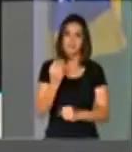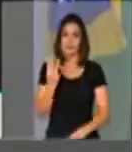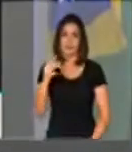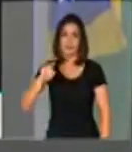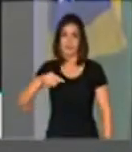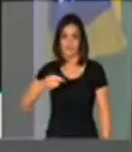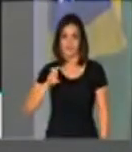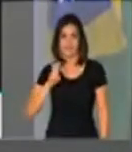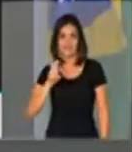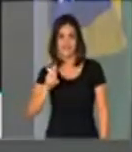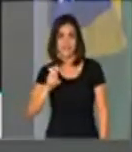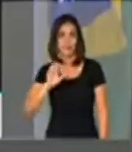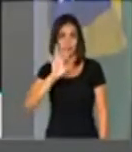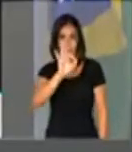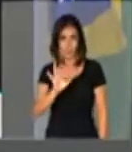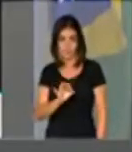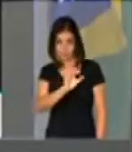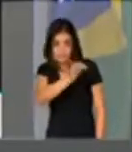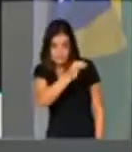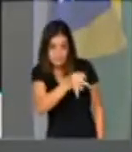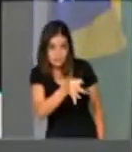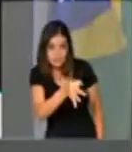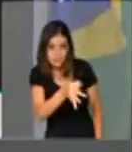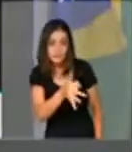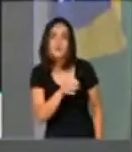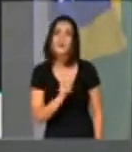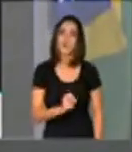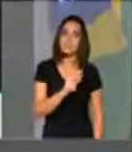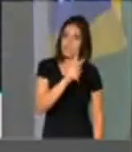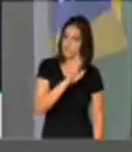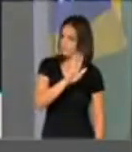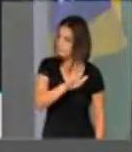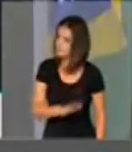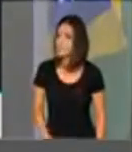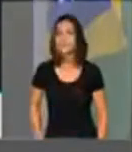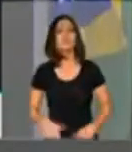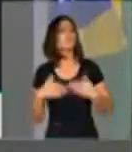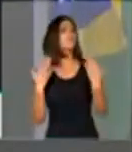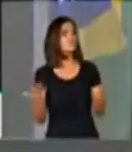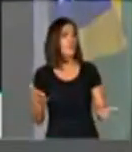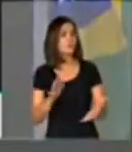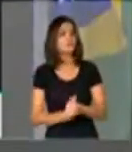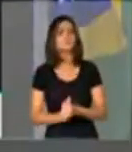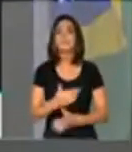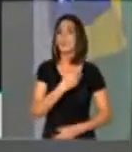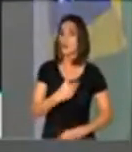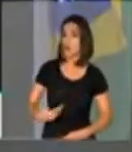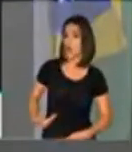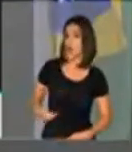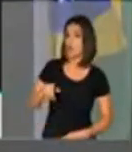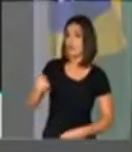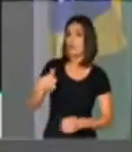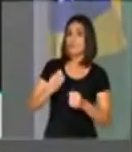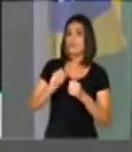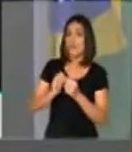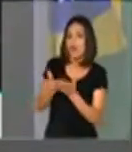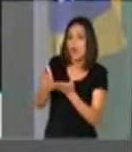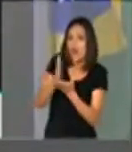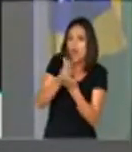,5%. É isso, ministro? Ok. Portanto, o governo faz um